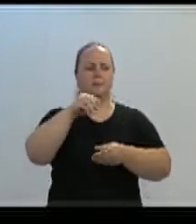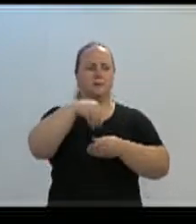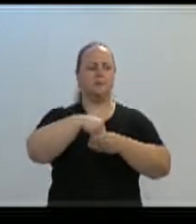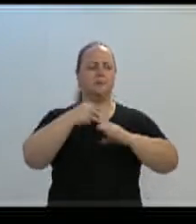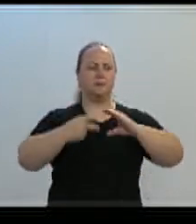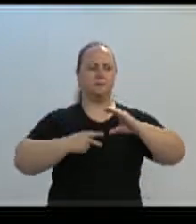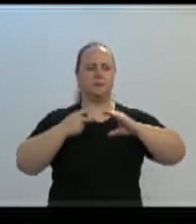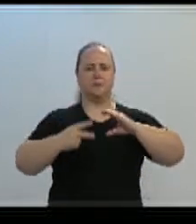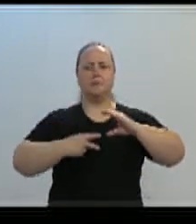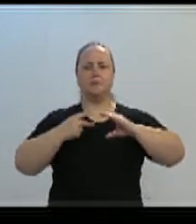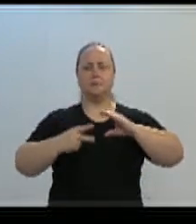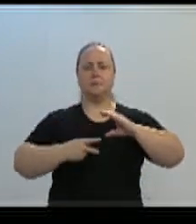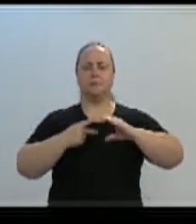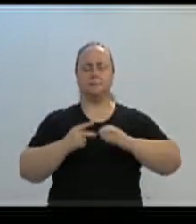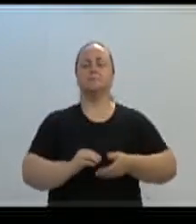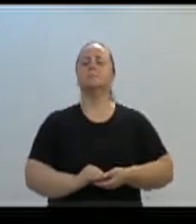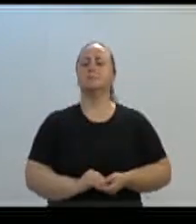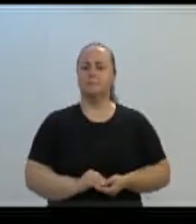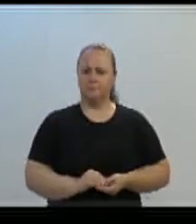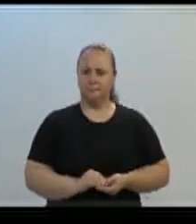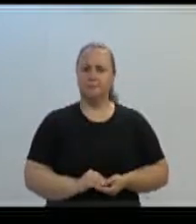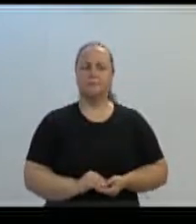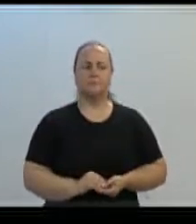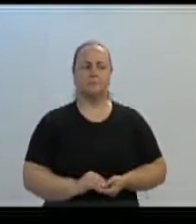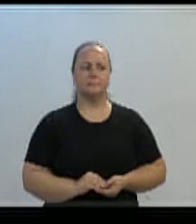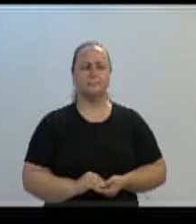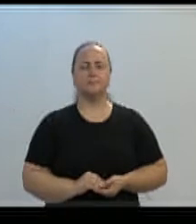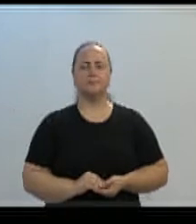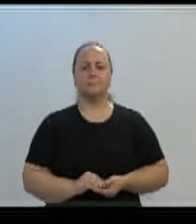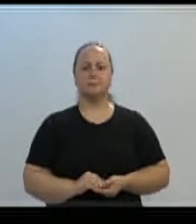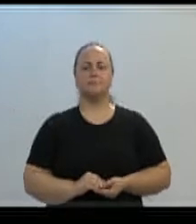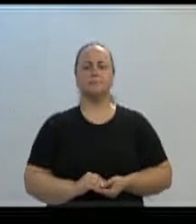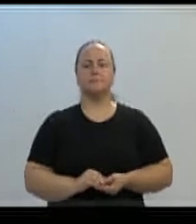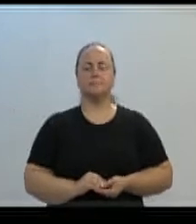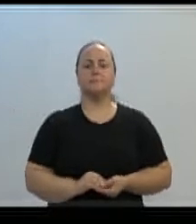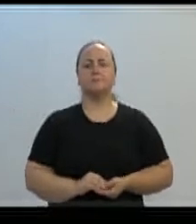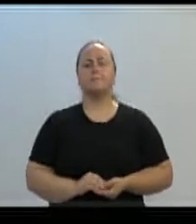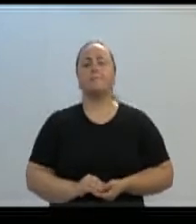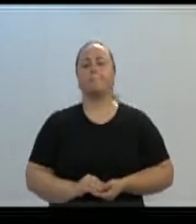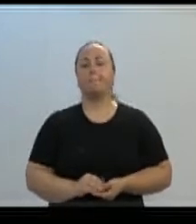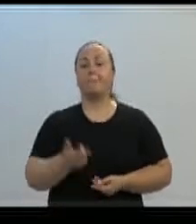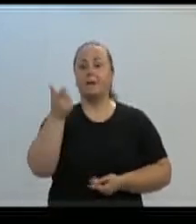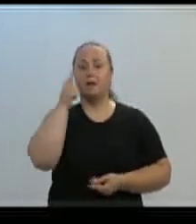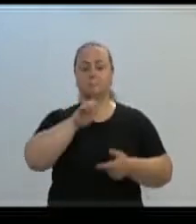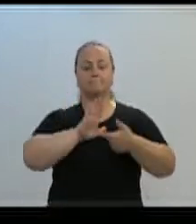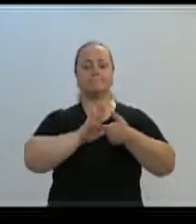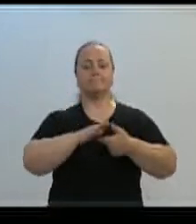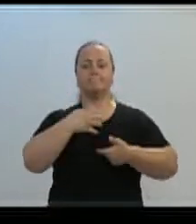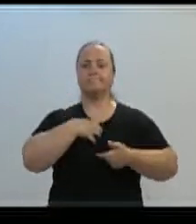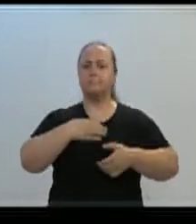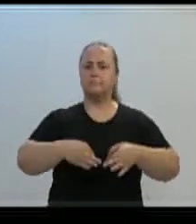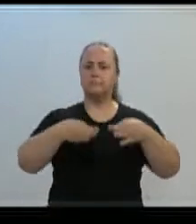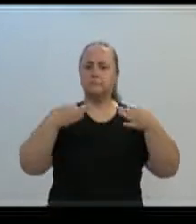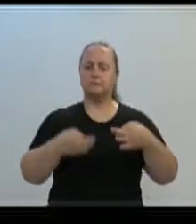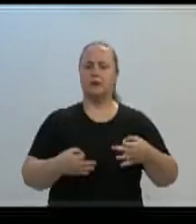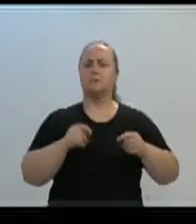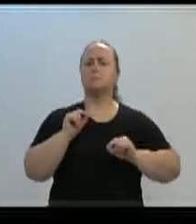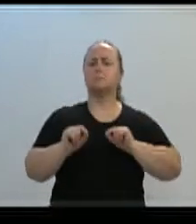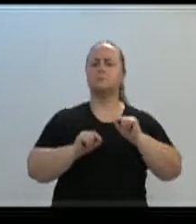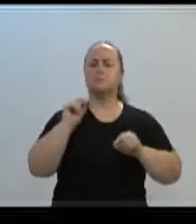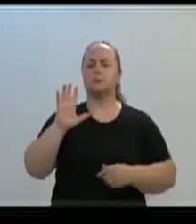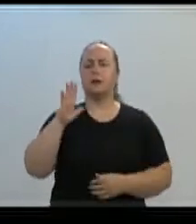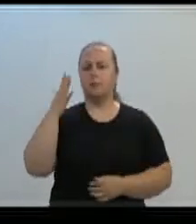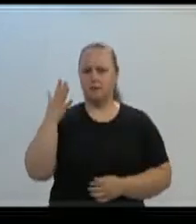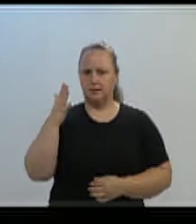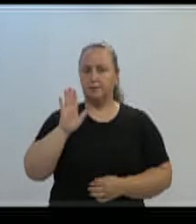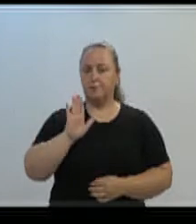Só para explicar, de forma bastante correta o que aconteceu, no dia 11 de